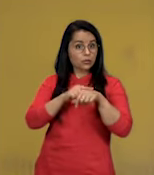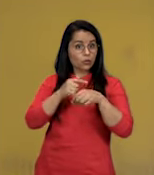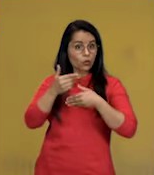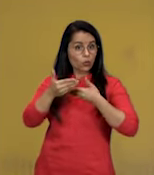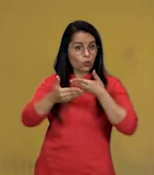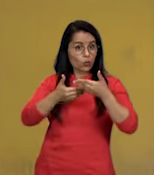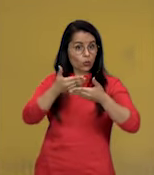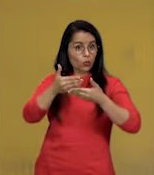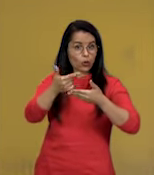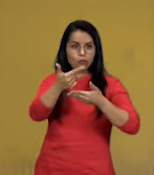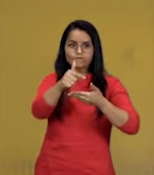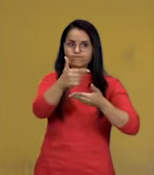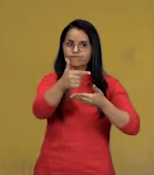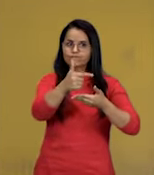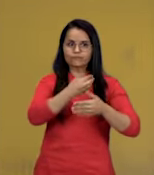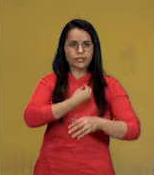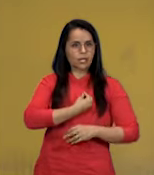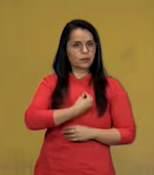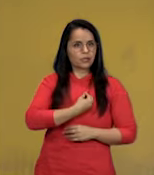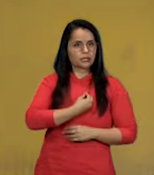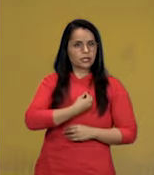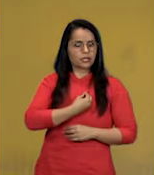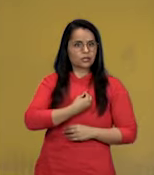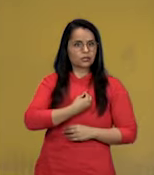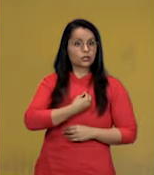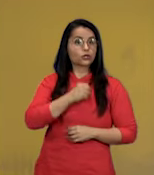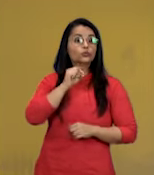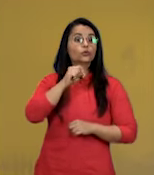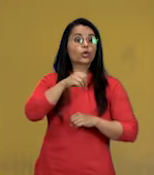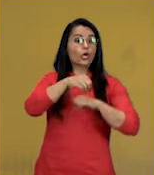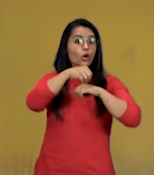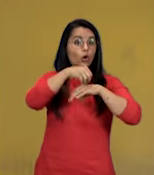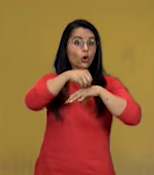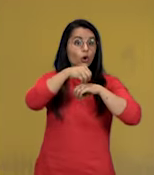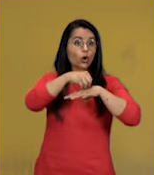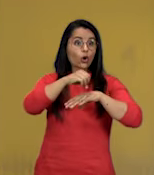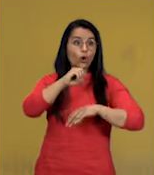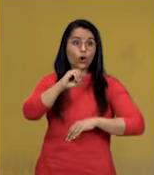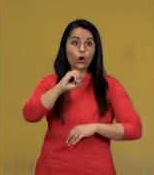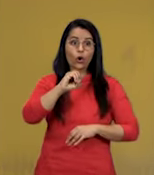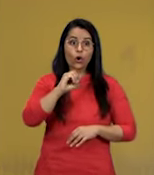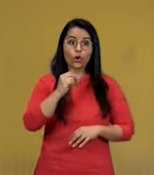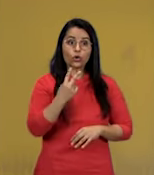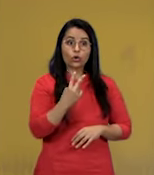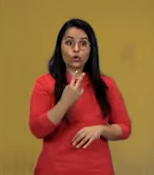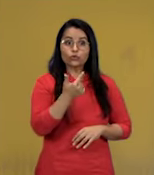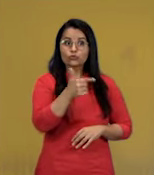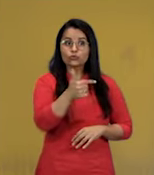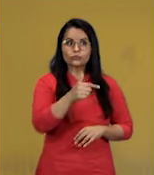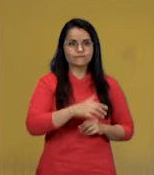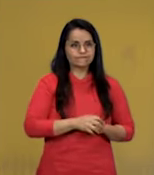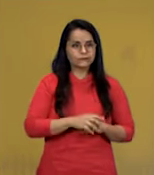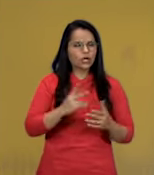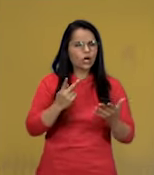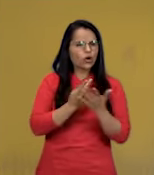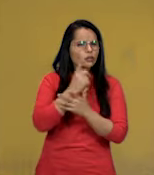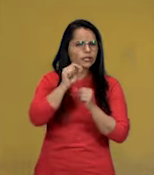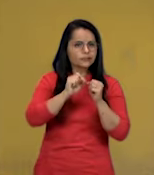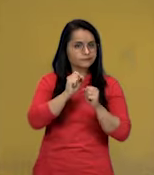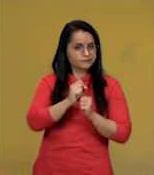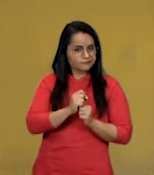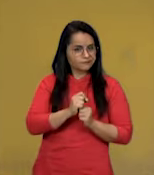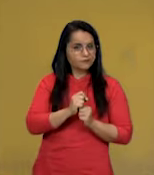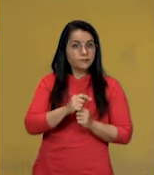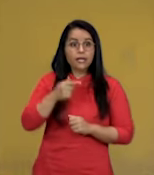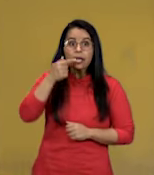a presença do gás oxigênio. Então, ocorre que a glicose